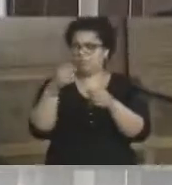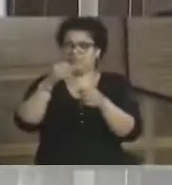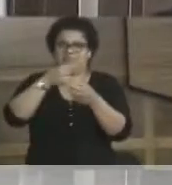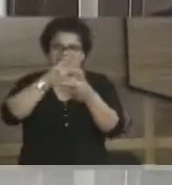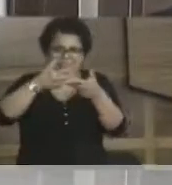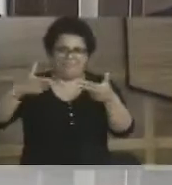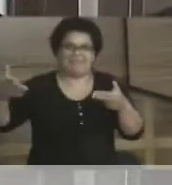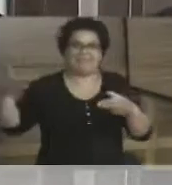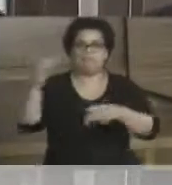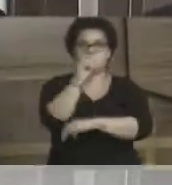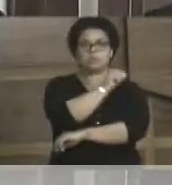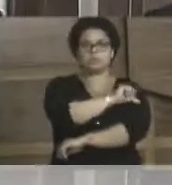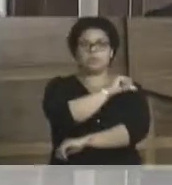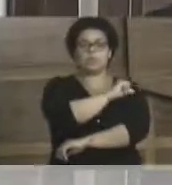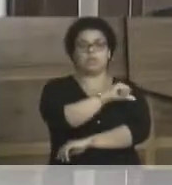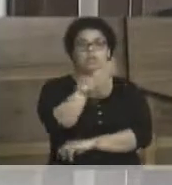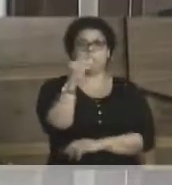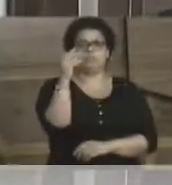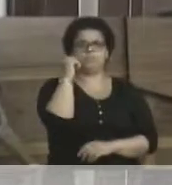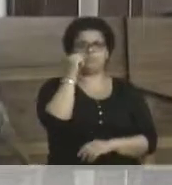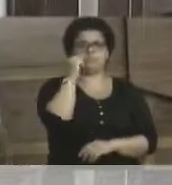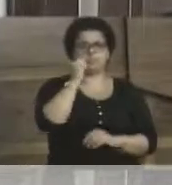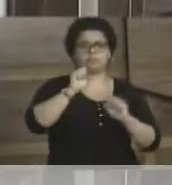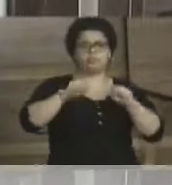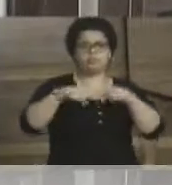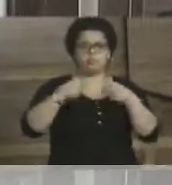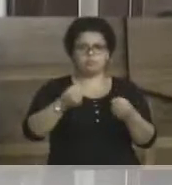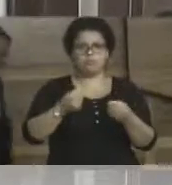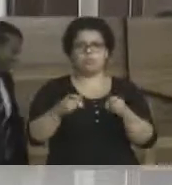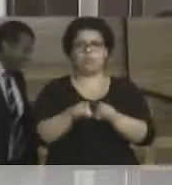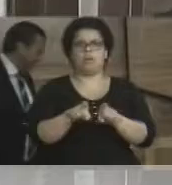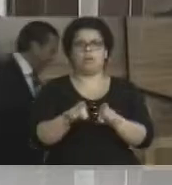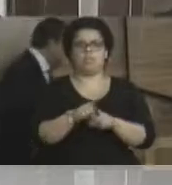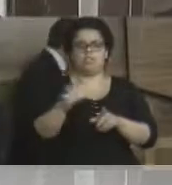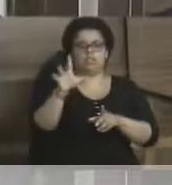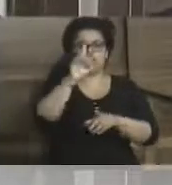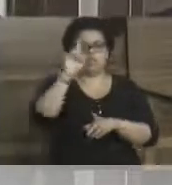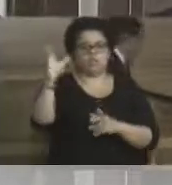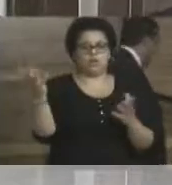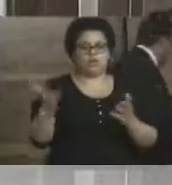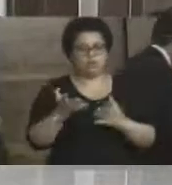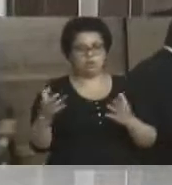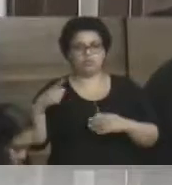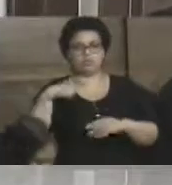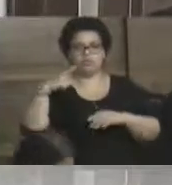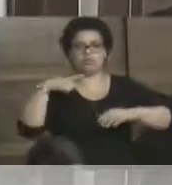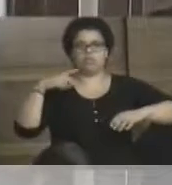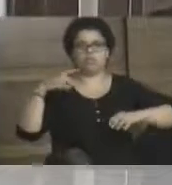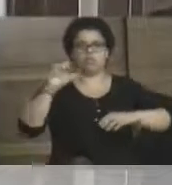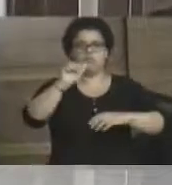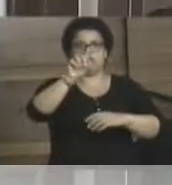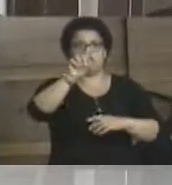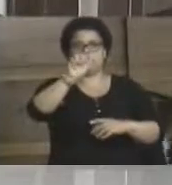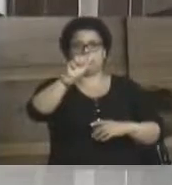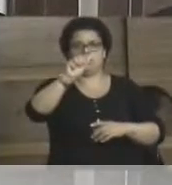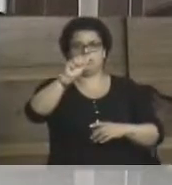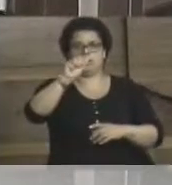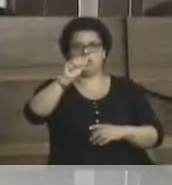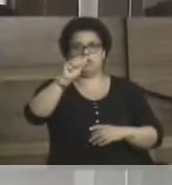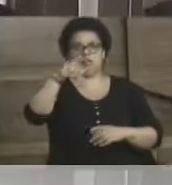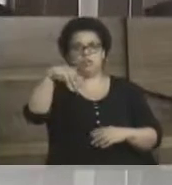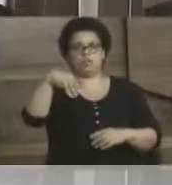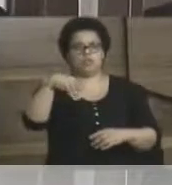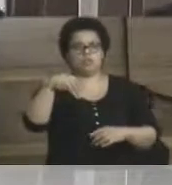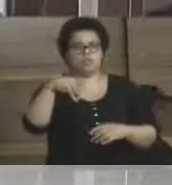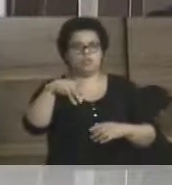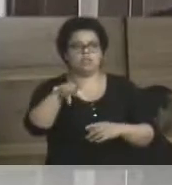ao Rio de Janeiro, como tantas outras mulheres também que lutaram por isso e, graças a Deus, hoje a gente tem uma Deã. Está em greve a Polícia Civil, está fazendo